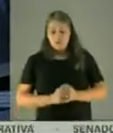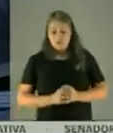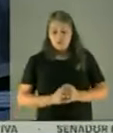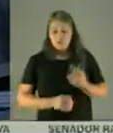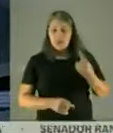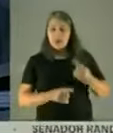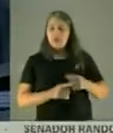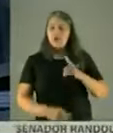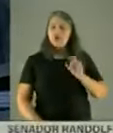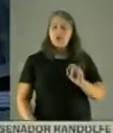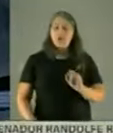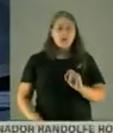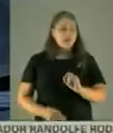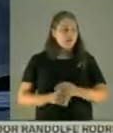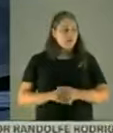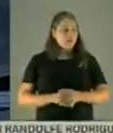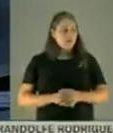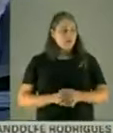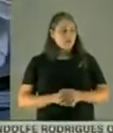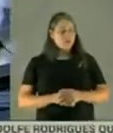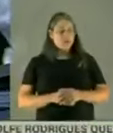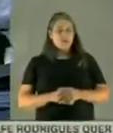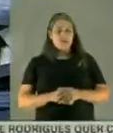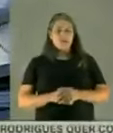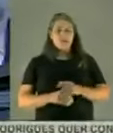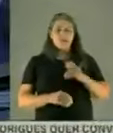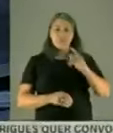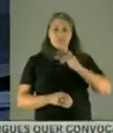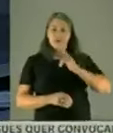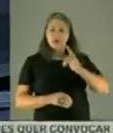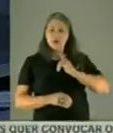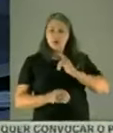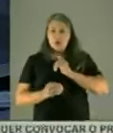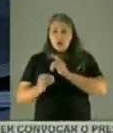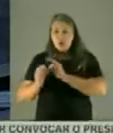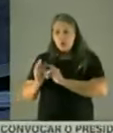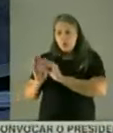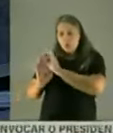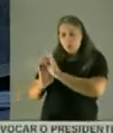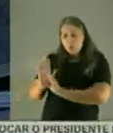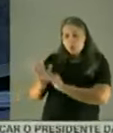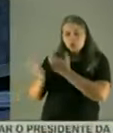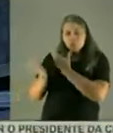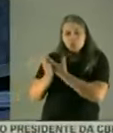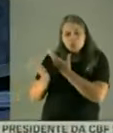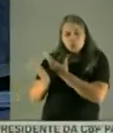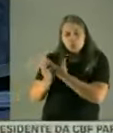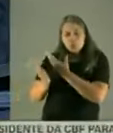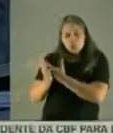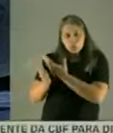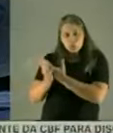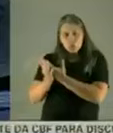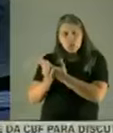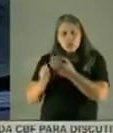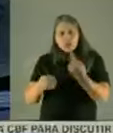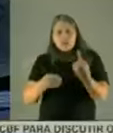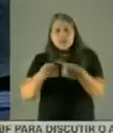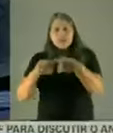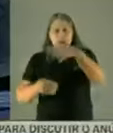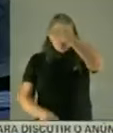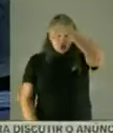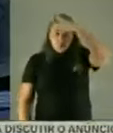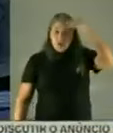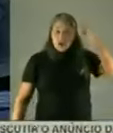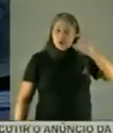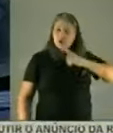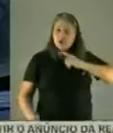saído recentemente um artigo com as doses tóxicas utilizadas no estudo de Manaus. E eu tomei o